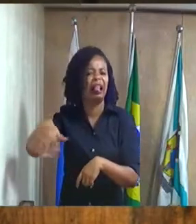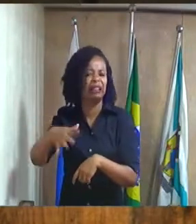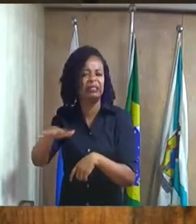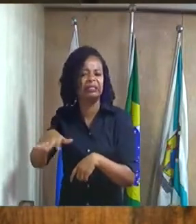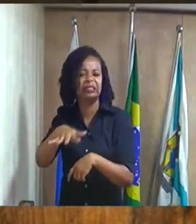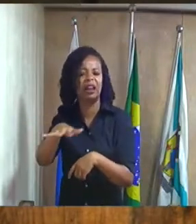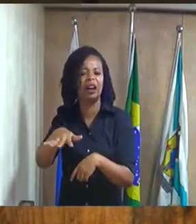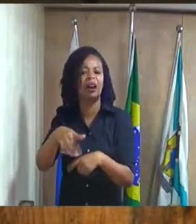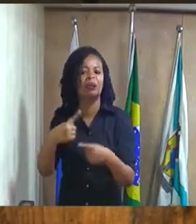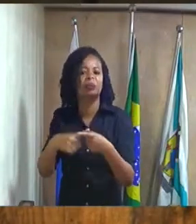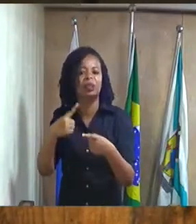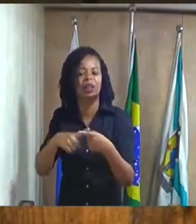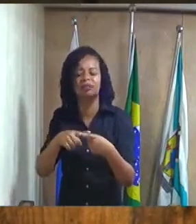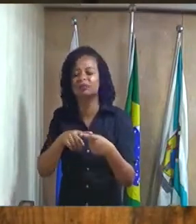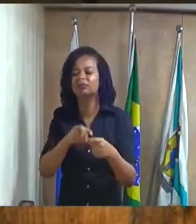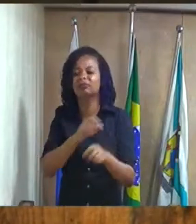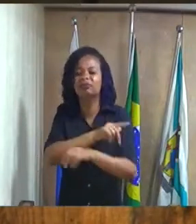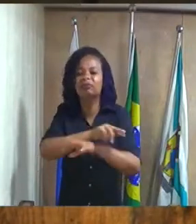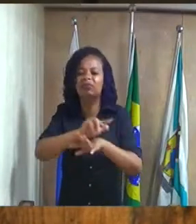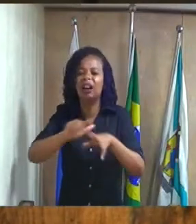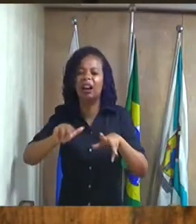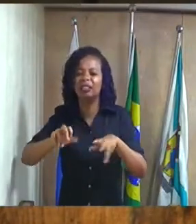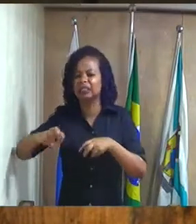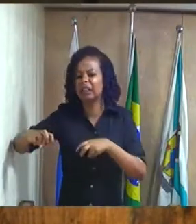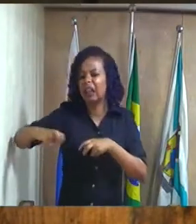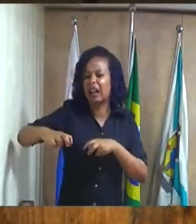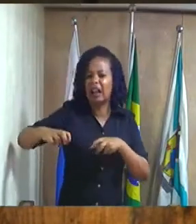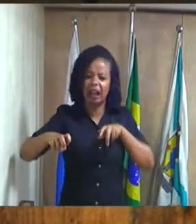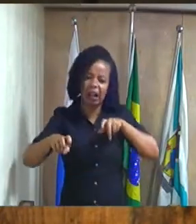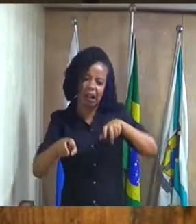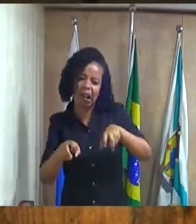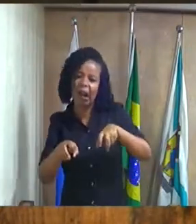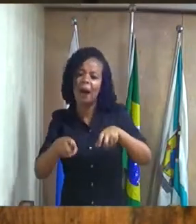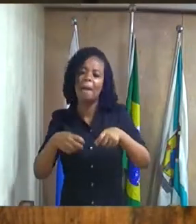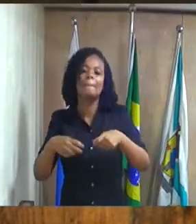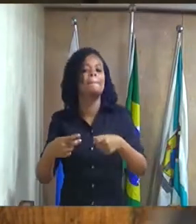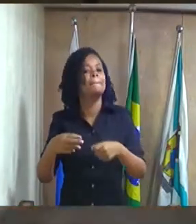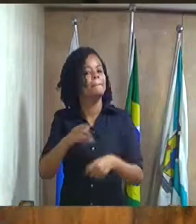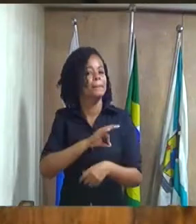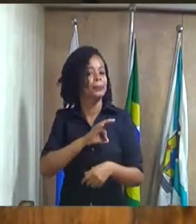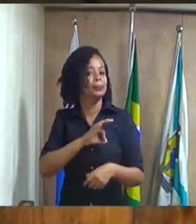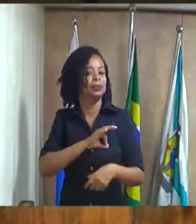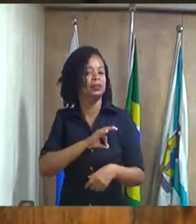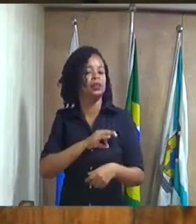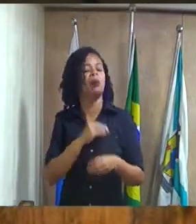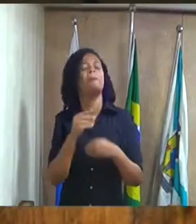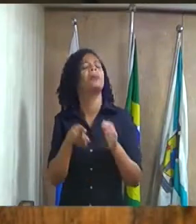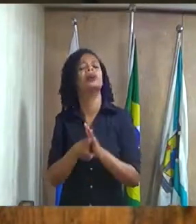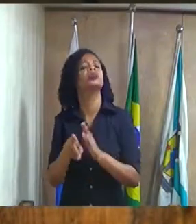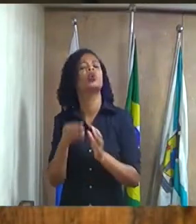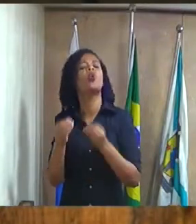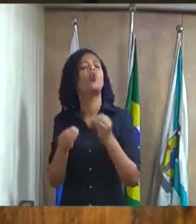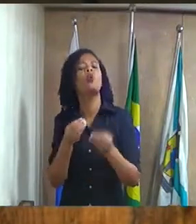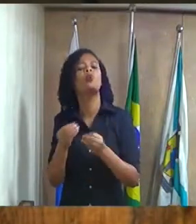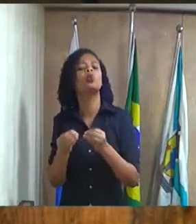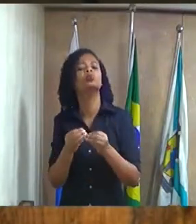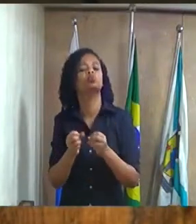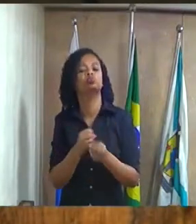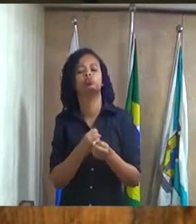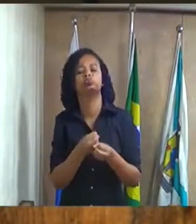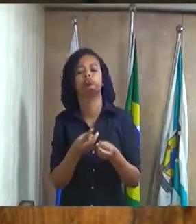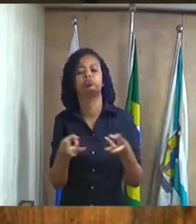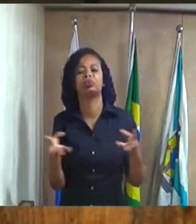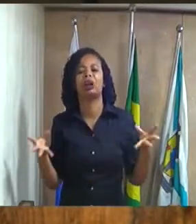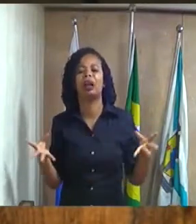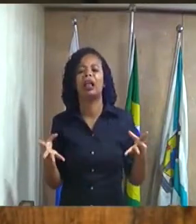lado população fala como é que faz para botar um reboque aí eu não sei eu não sei não não quero nem saber porque